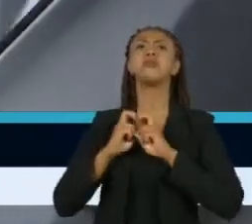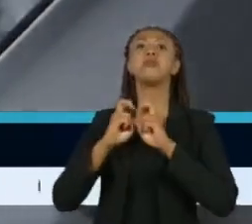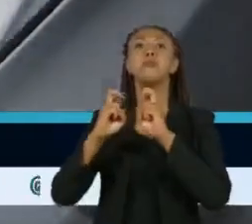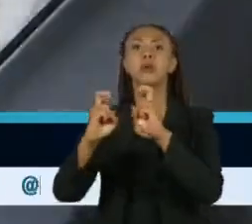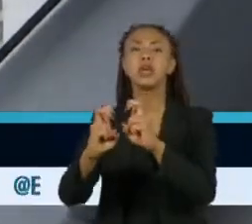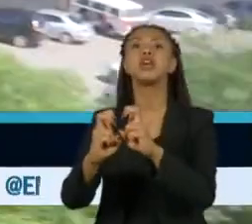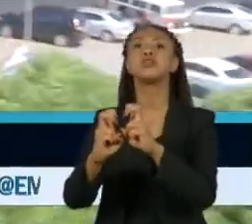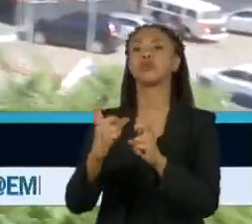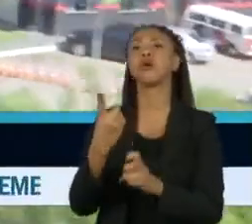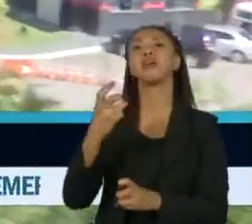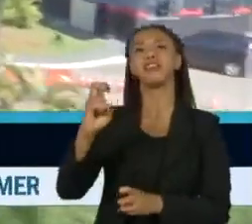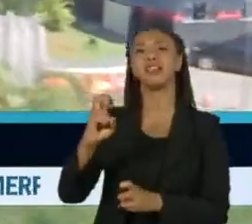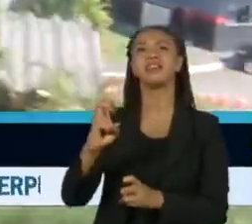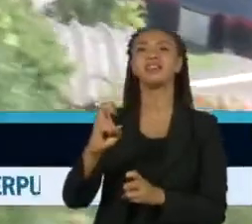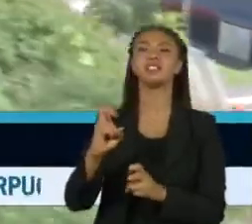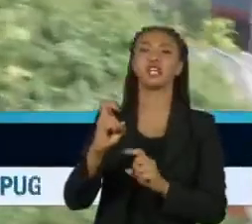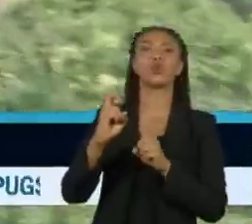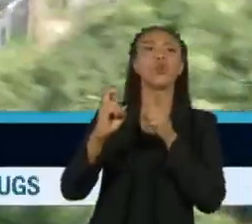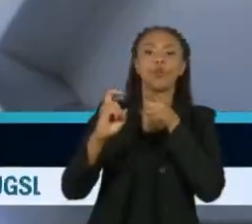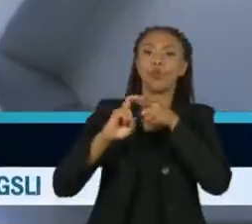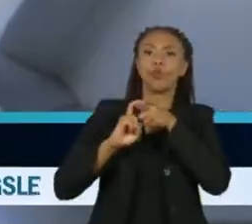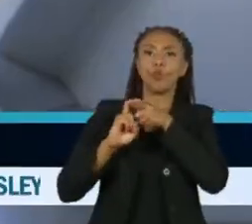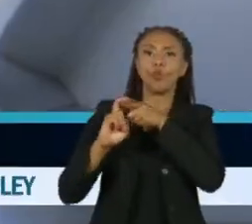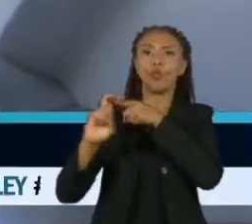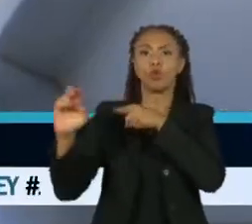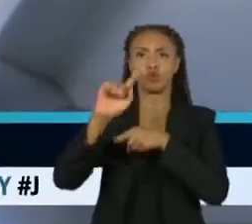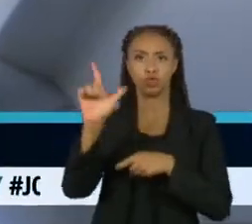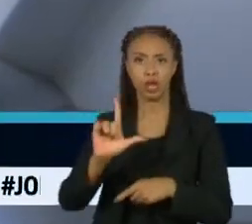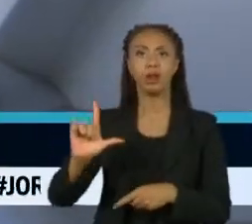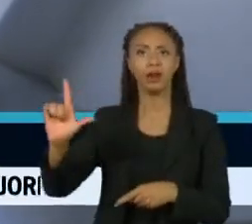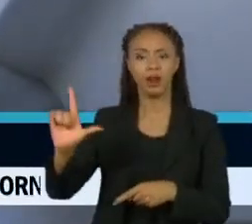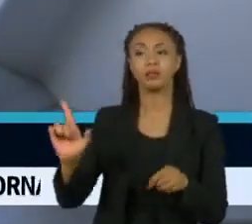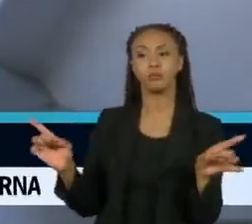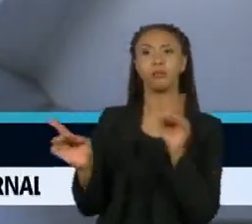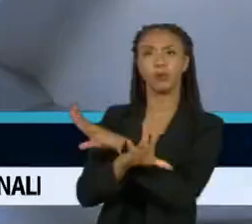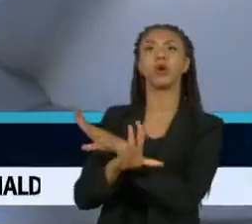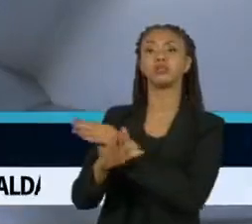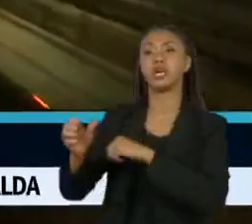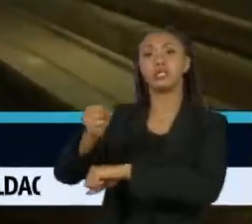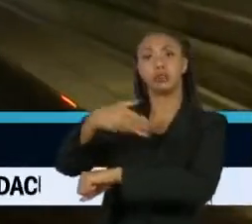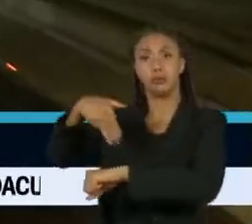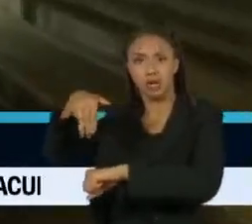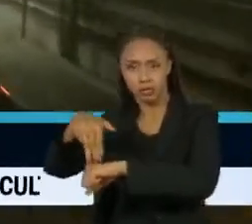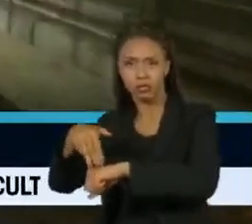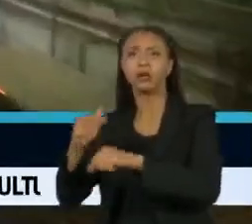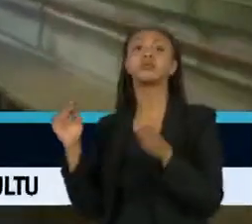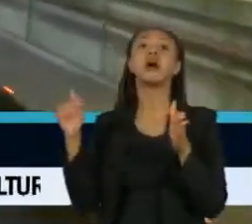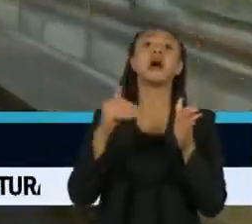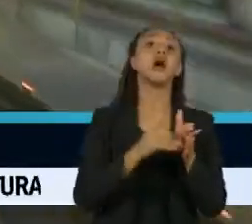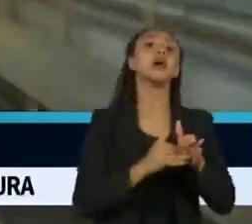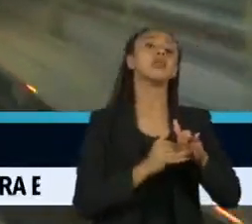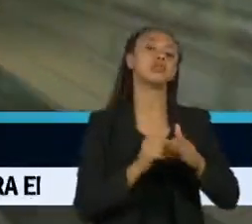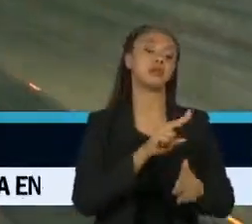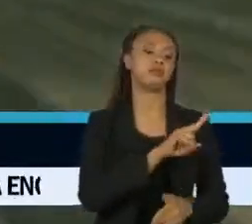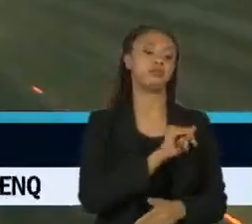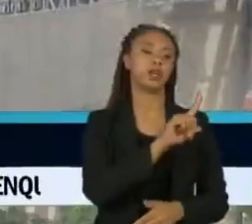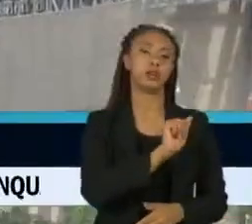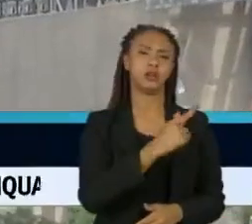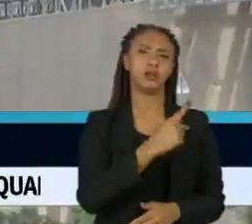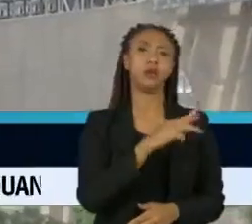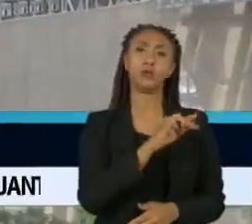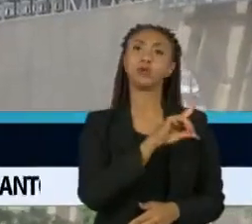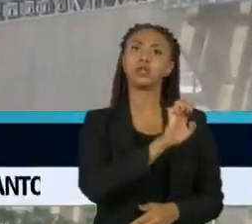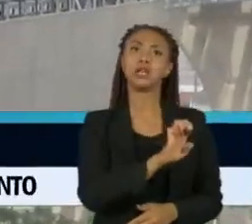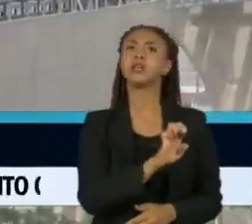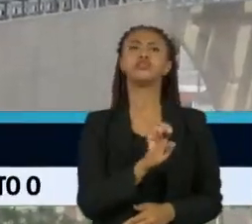15 Prata, do Monotrilho, na Zona Leste, que atualmente liga São Mateus, no extremo leste, à Vila Prudente, em um trajeto que